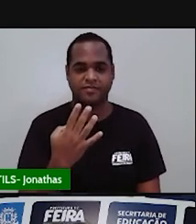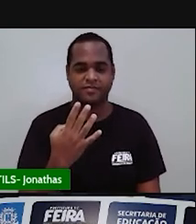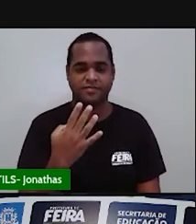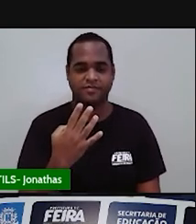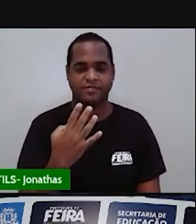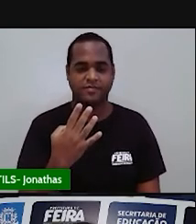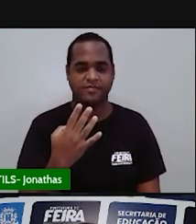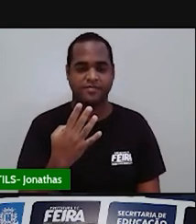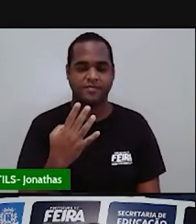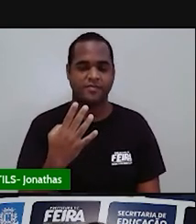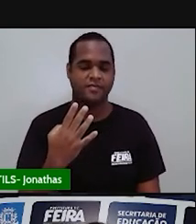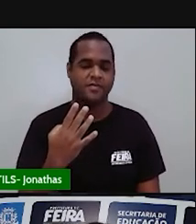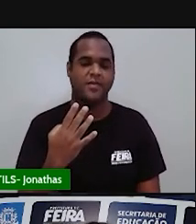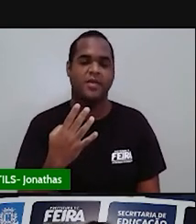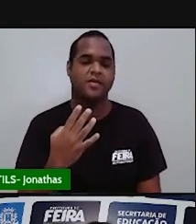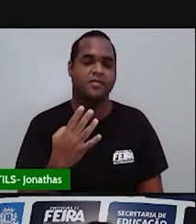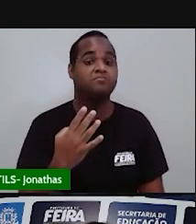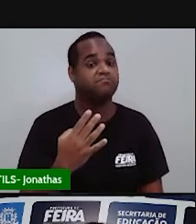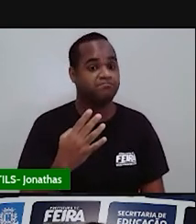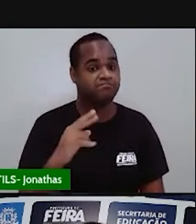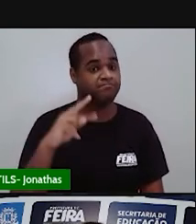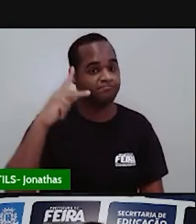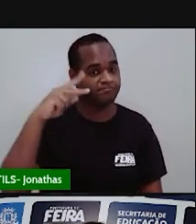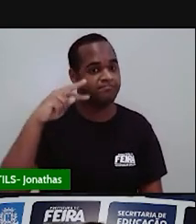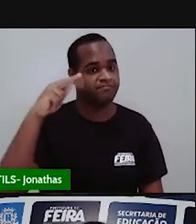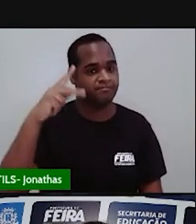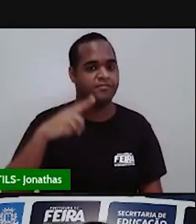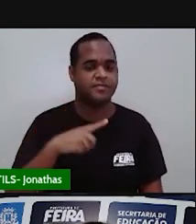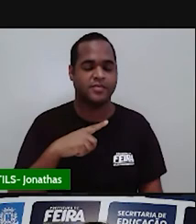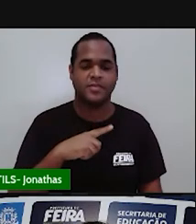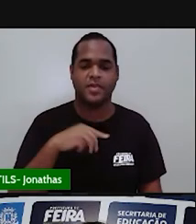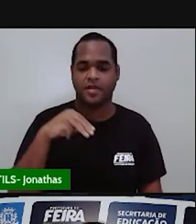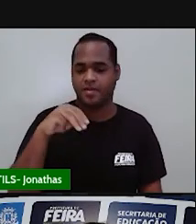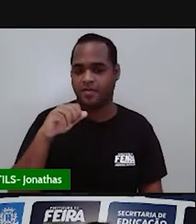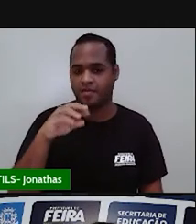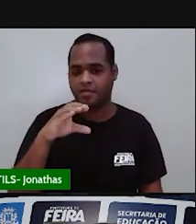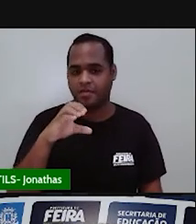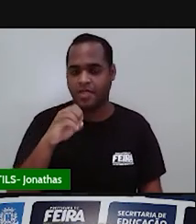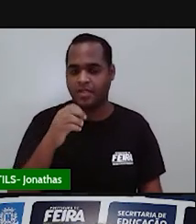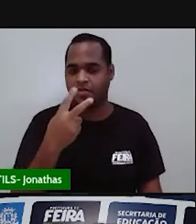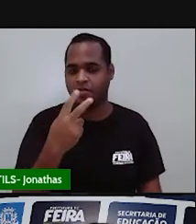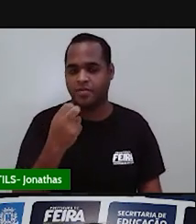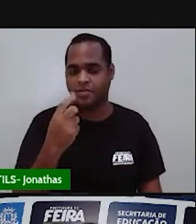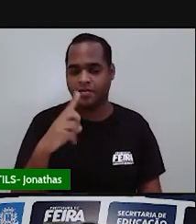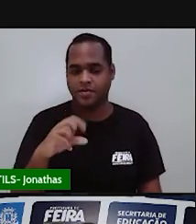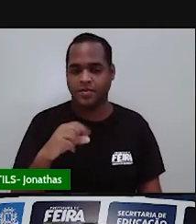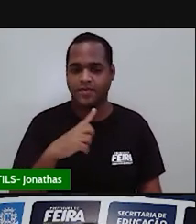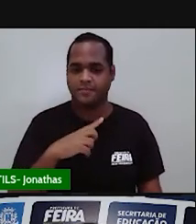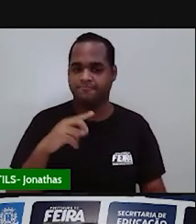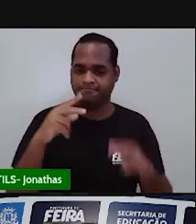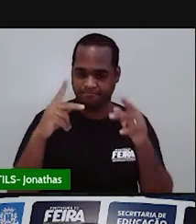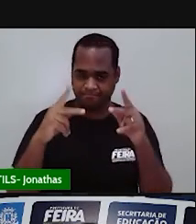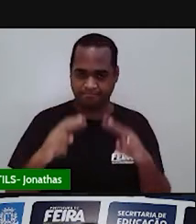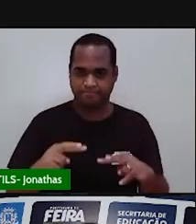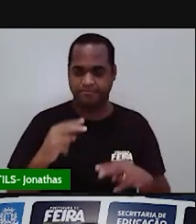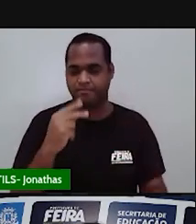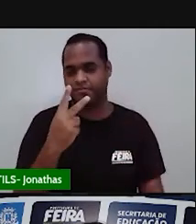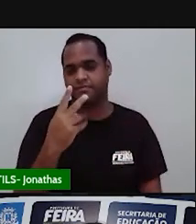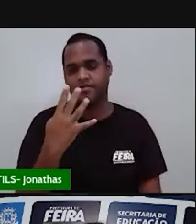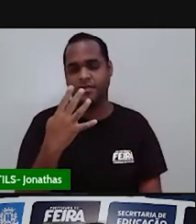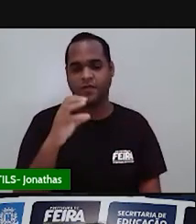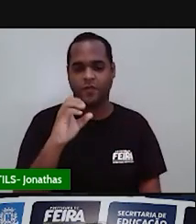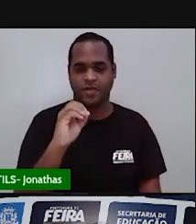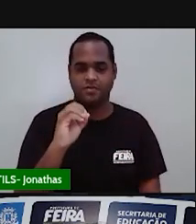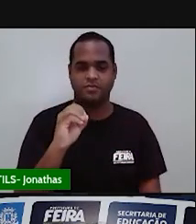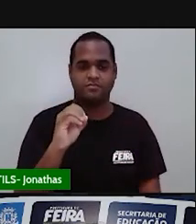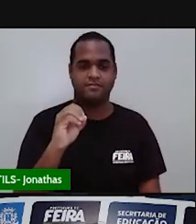Aumentou de novo, né? Ó. Em março de 2019 caiu um pouquinho, né? Foi para 240